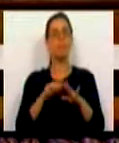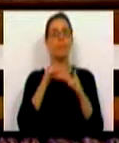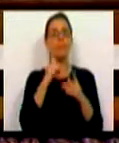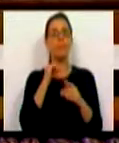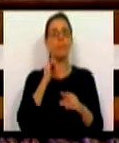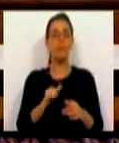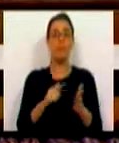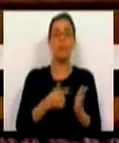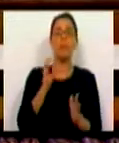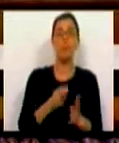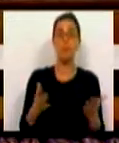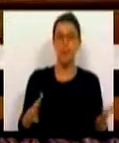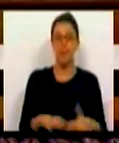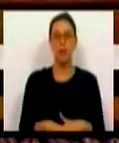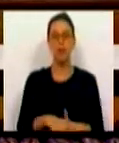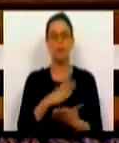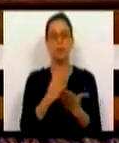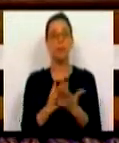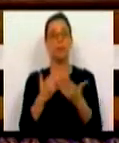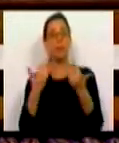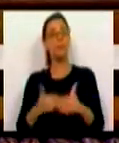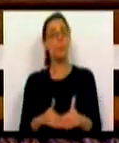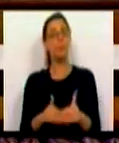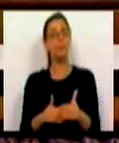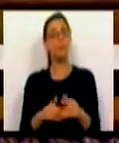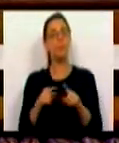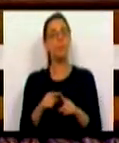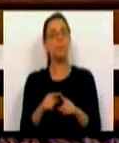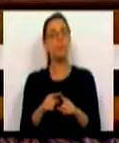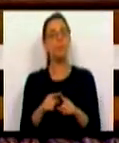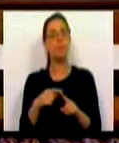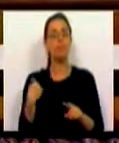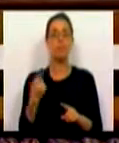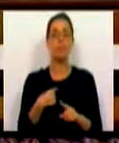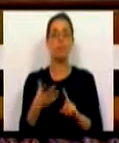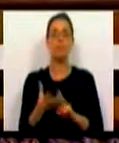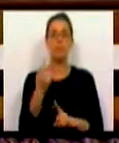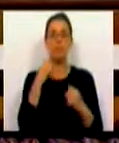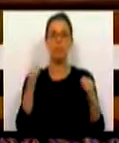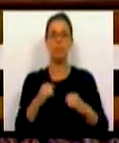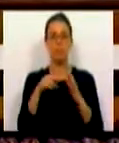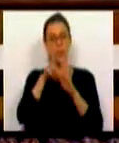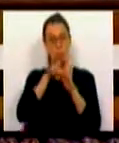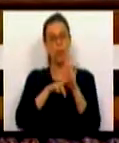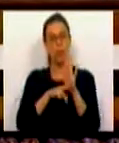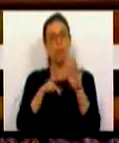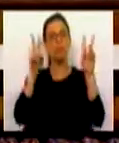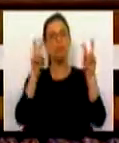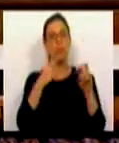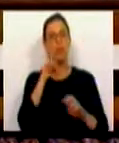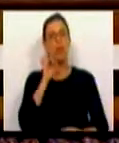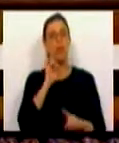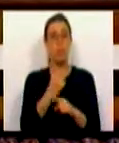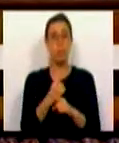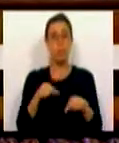concessões que forem necessárias até ao seu limite, por forma a que consigamos um pacto de regime para uma matéria tão